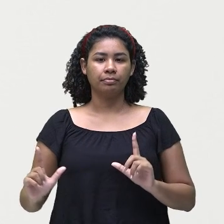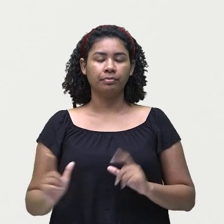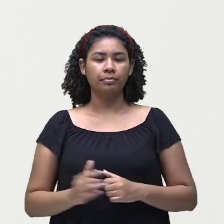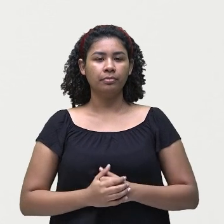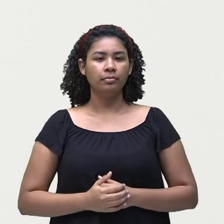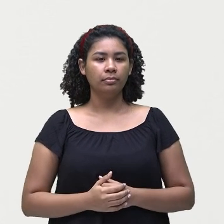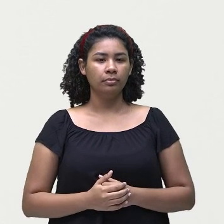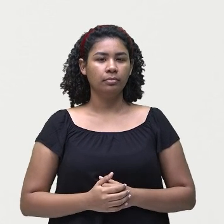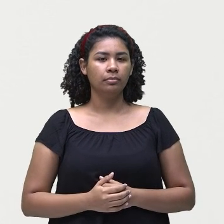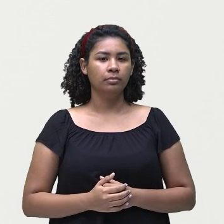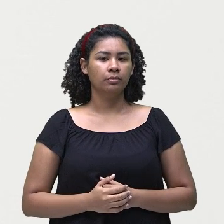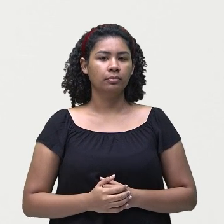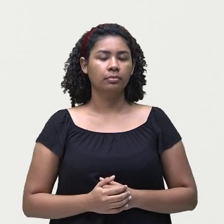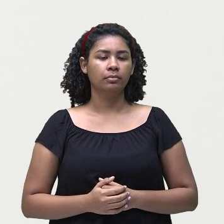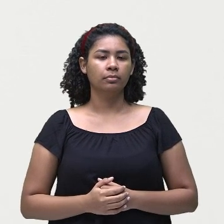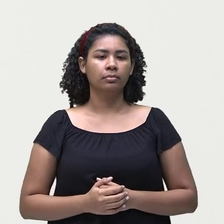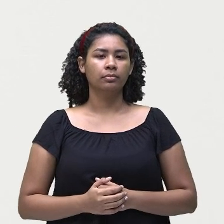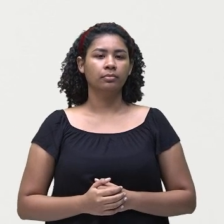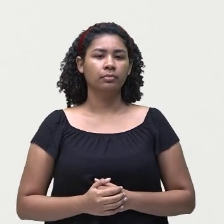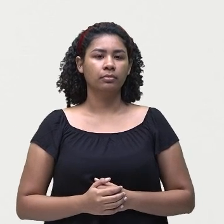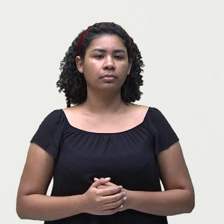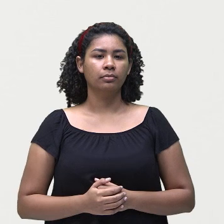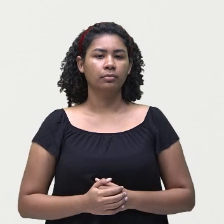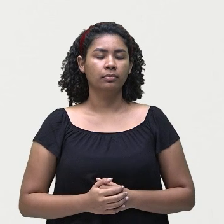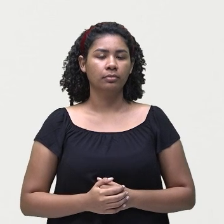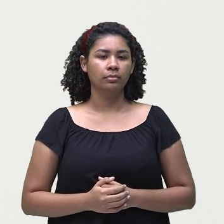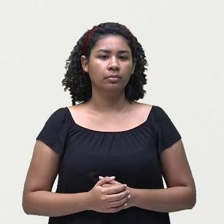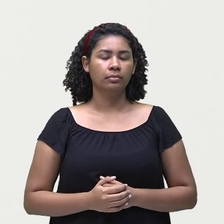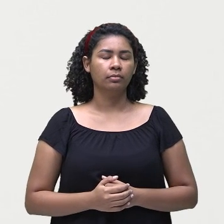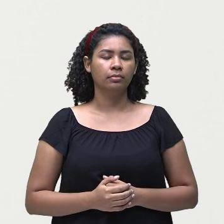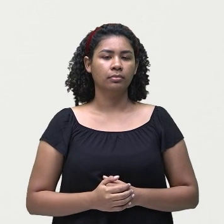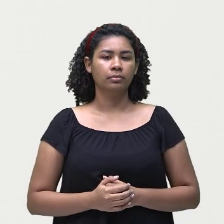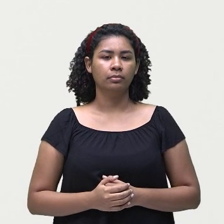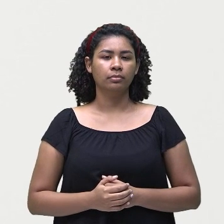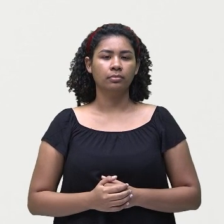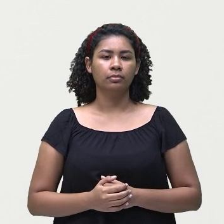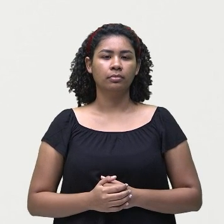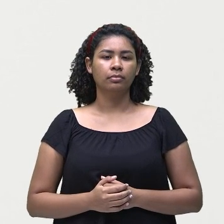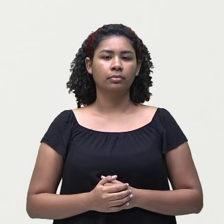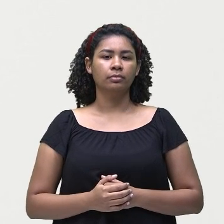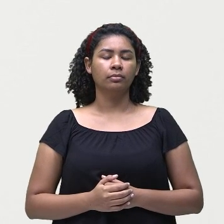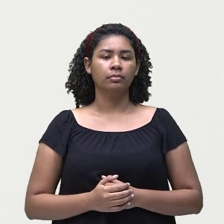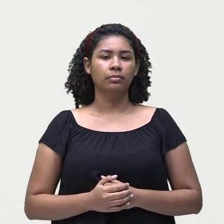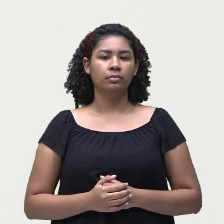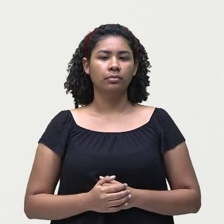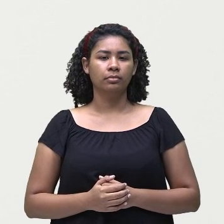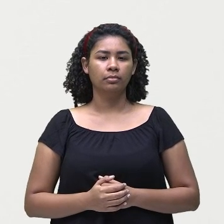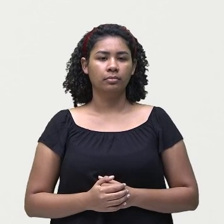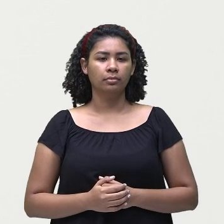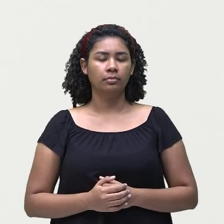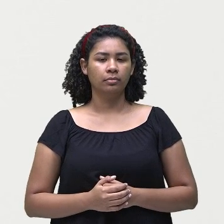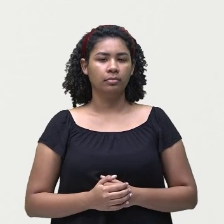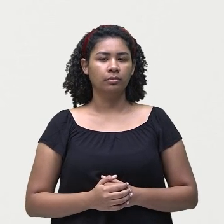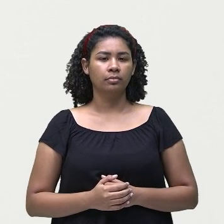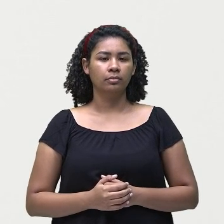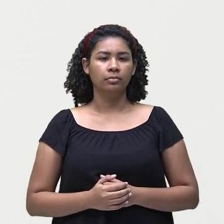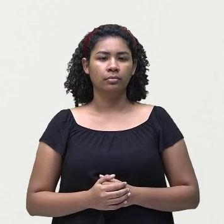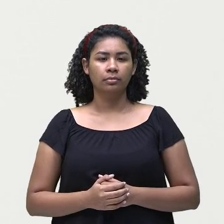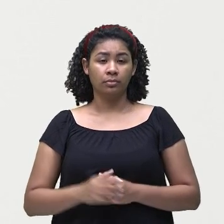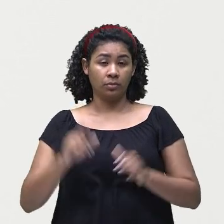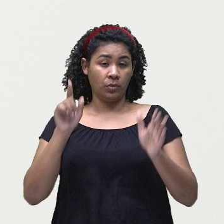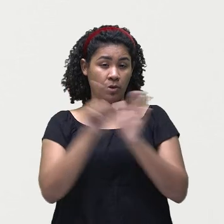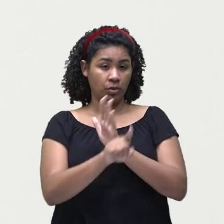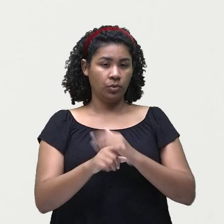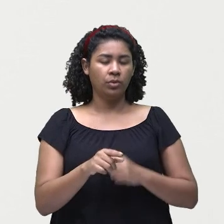aqui. Olha só. Can they play cards? Can they play cards? Eles